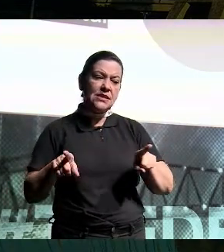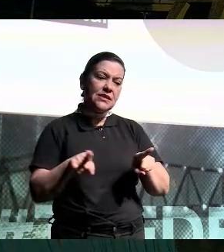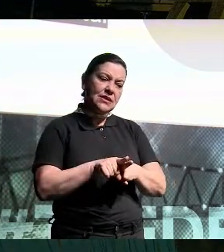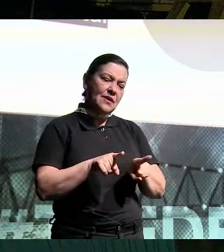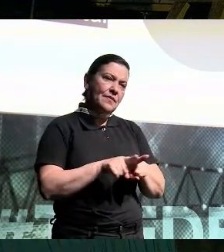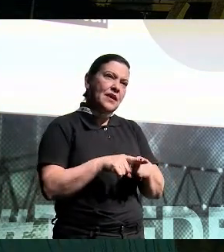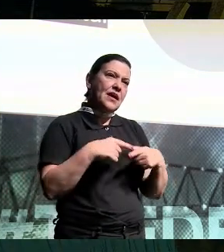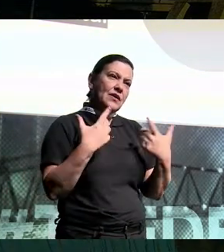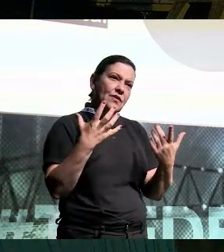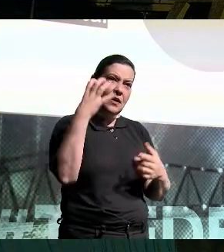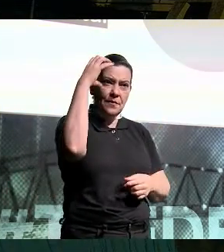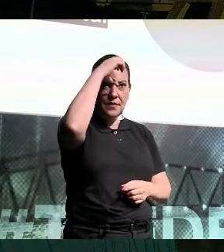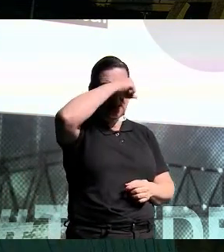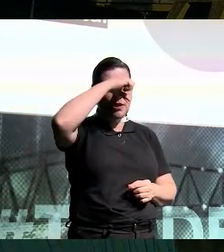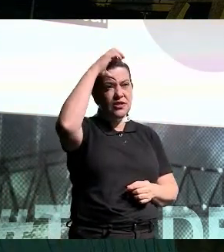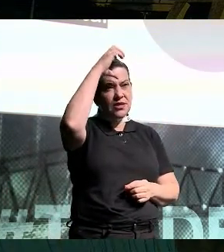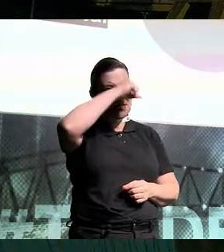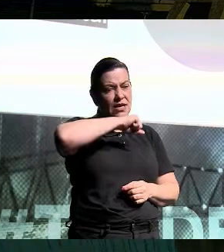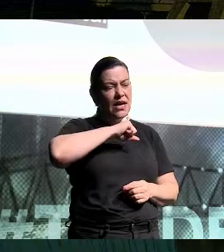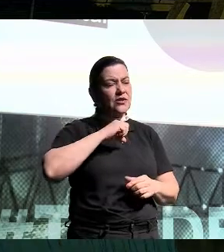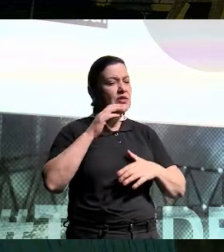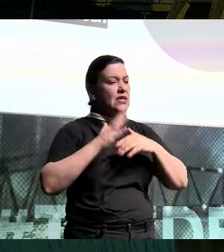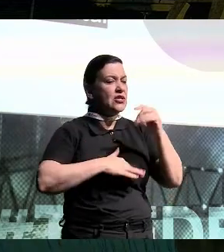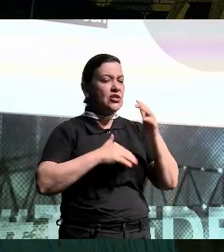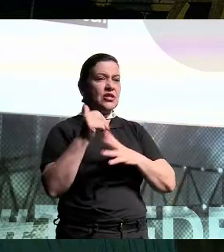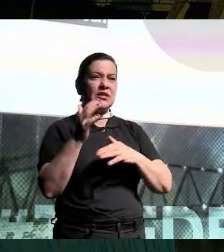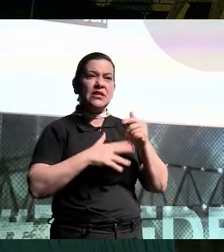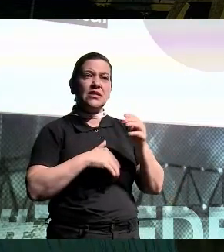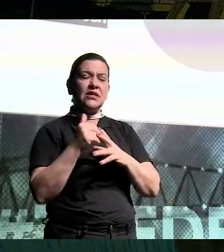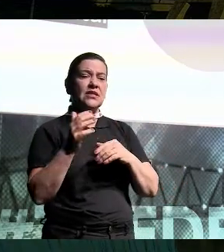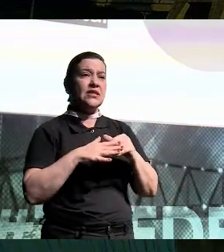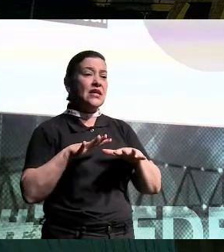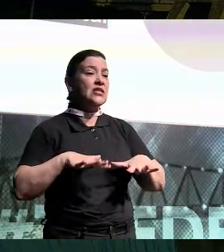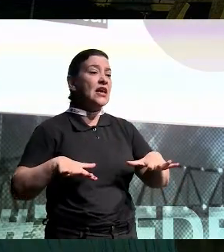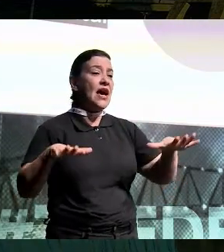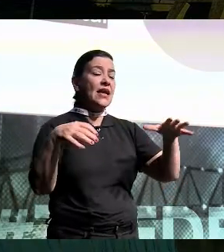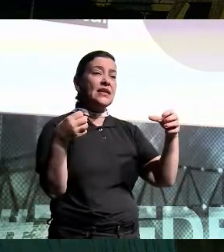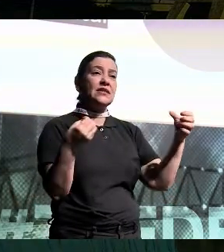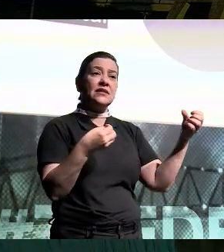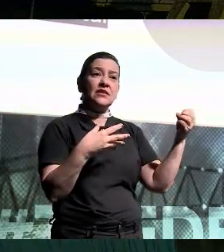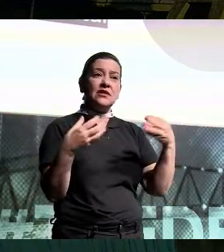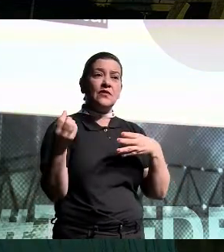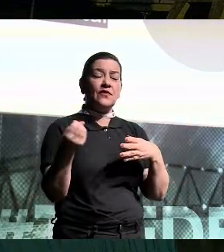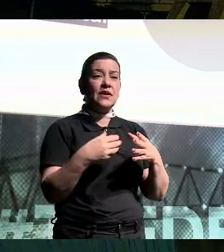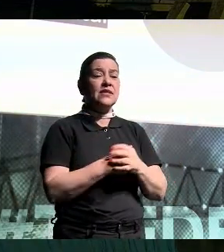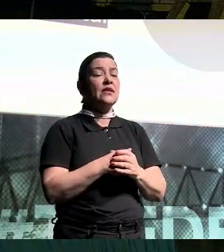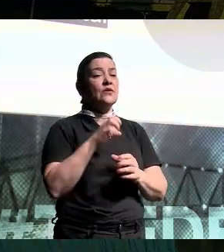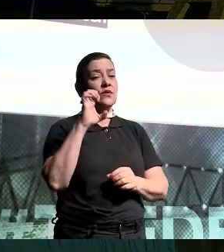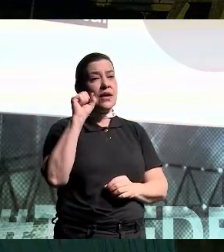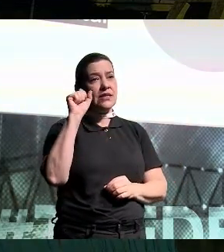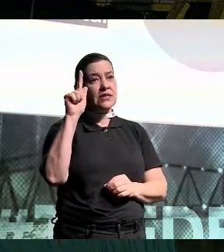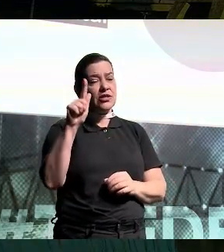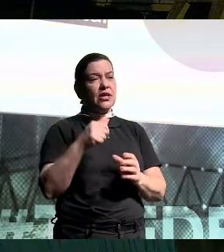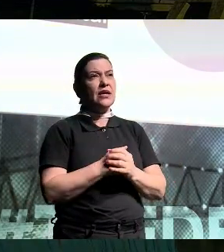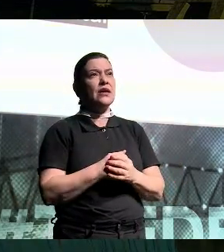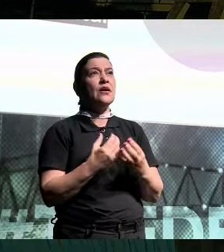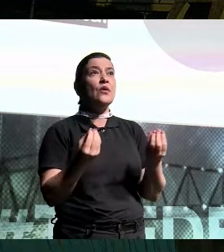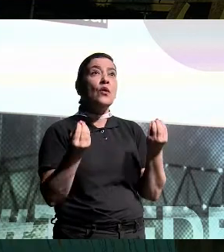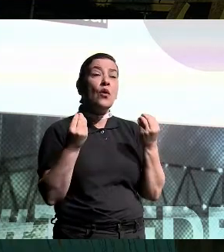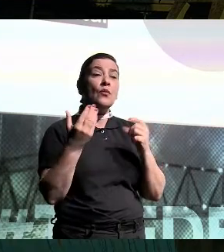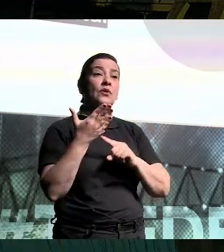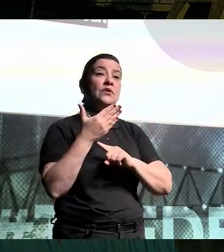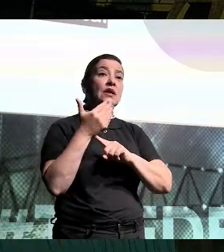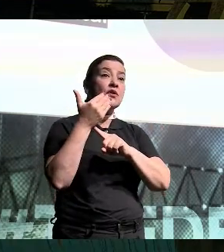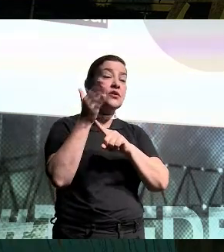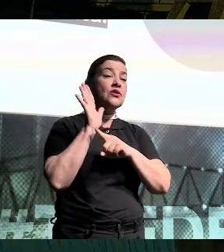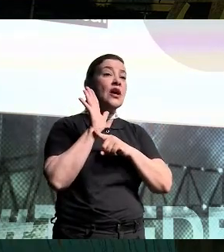ferramentas, mas aprendizados e toda agilidade, por exemplo, do mundo da inovação para dentro do ESG. Como é que tecnologia